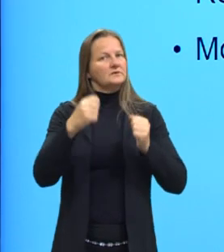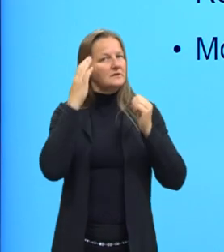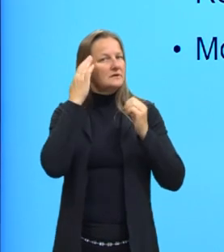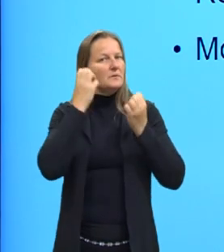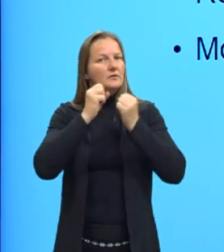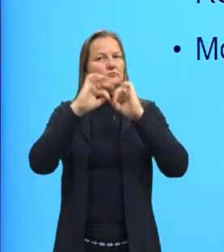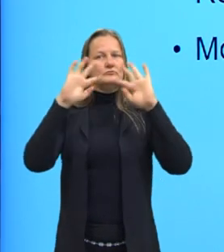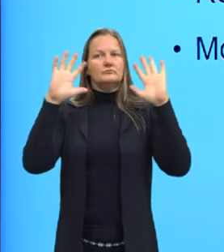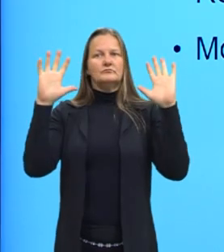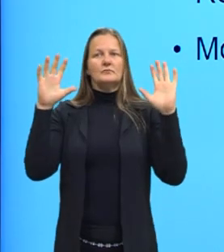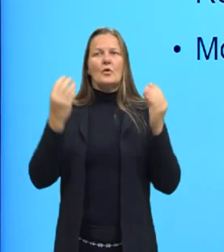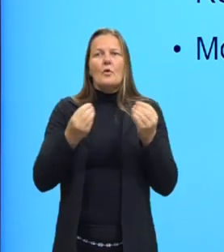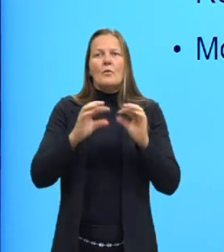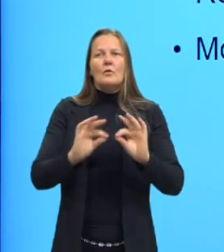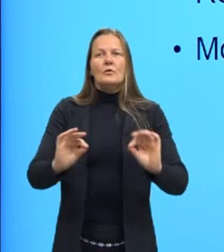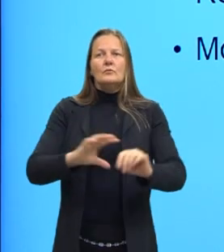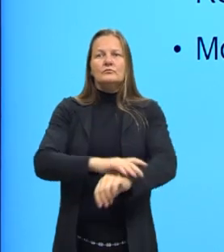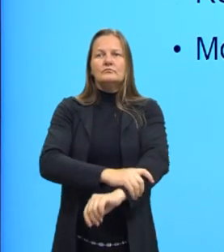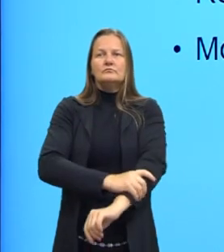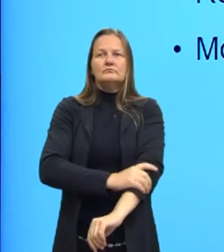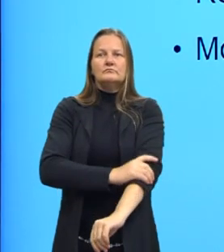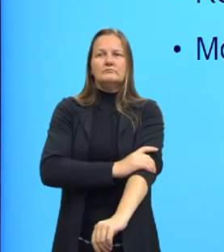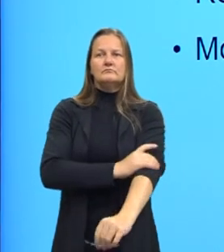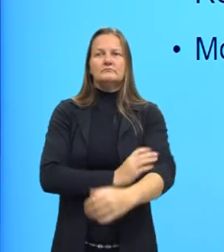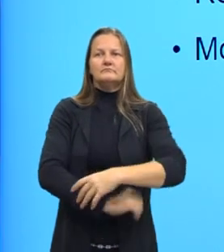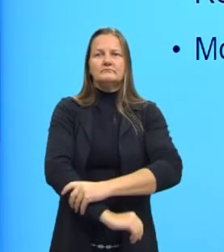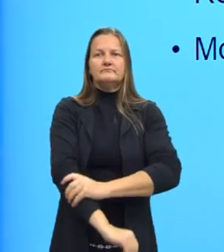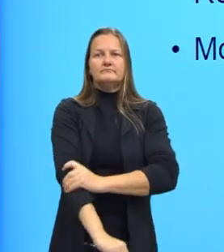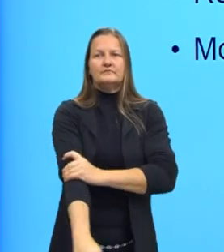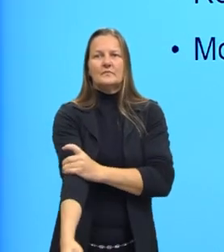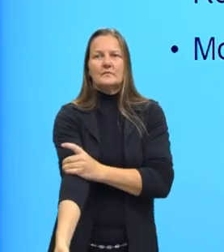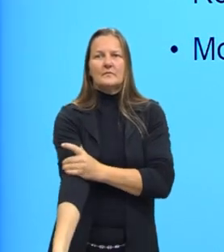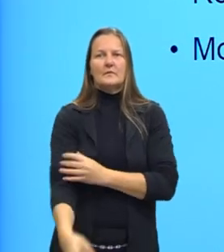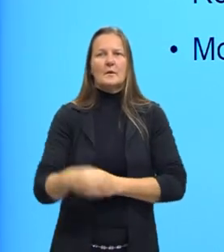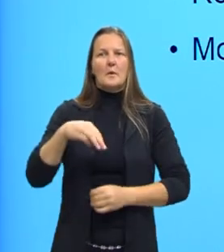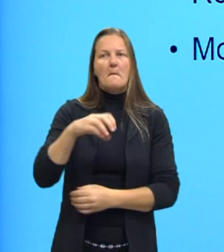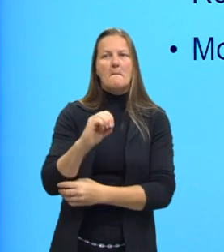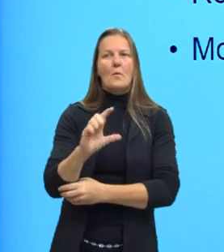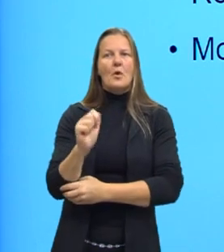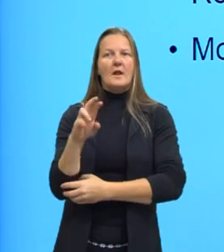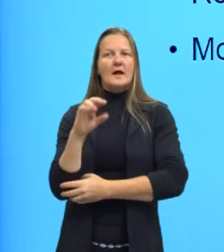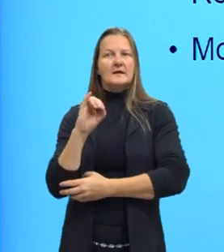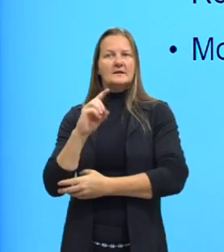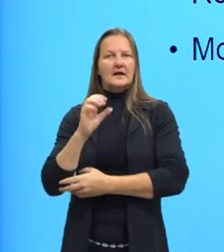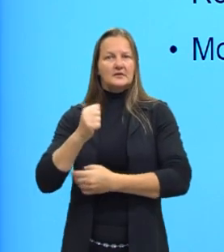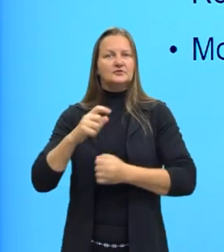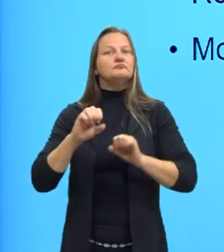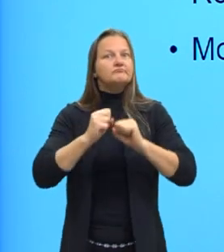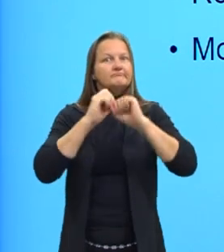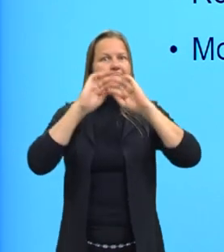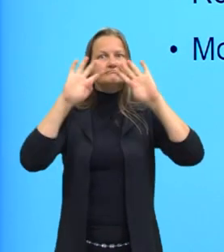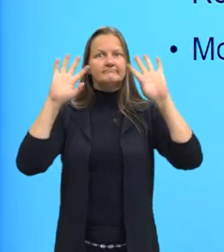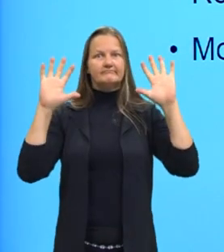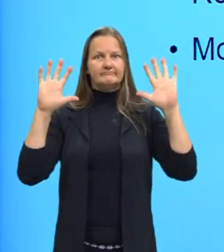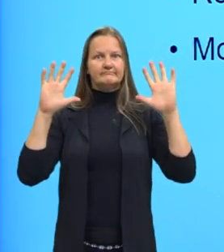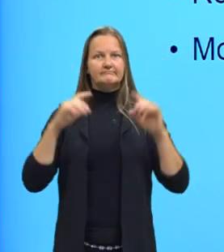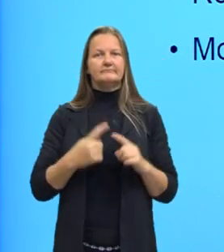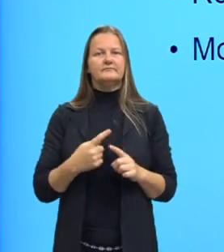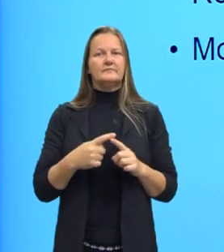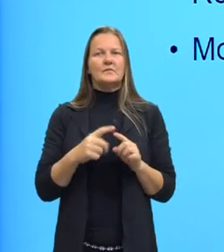é uma concentração comum, e a diferença de uma concentração comum para uma molaridade, que é a concentração molar, até por questão de unidade.